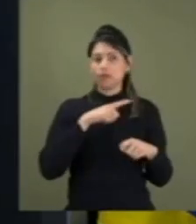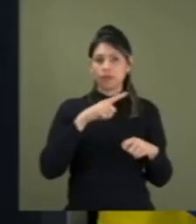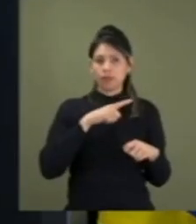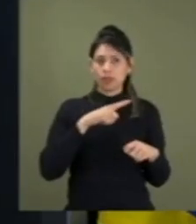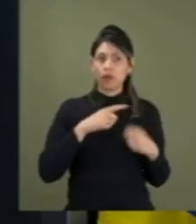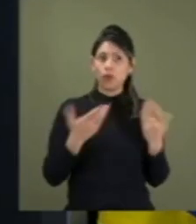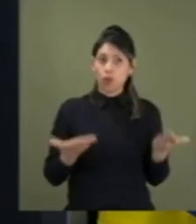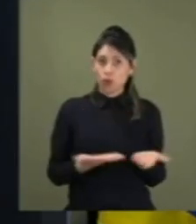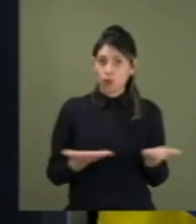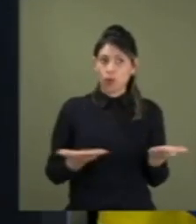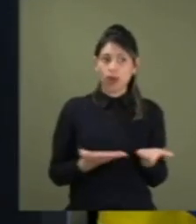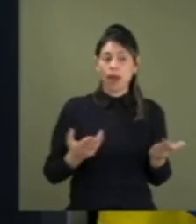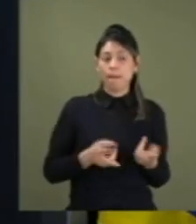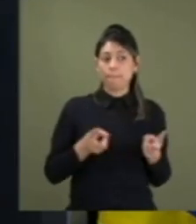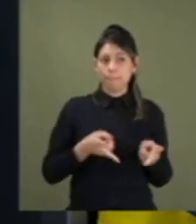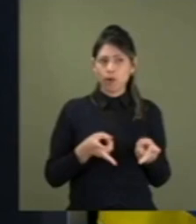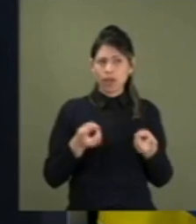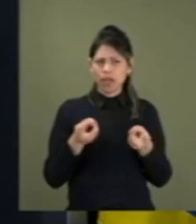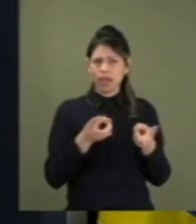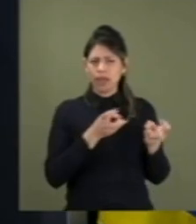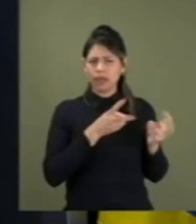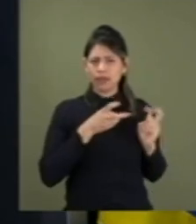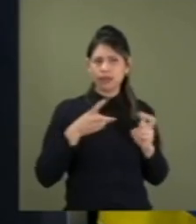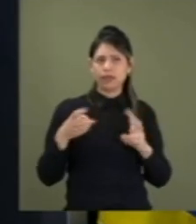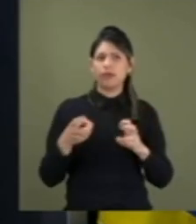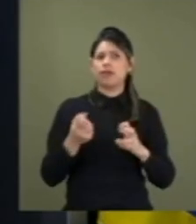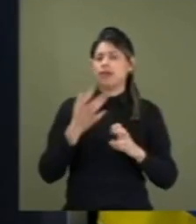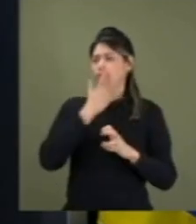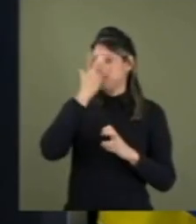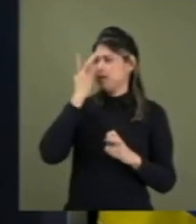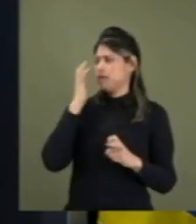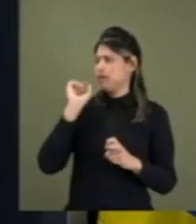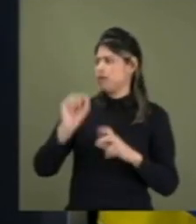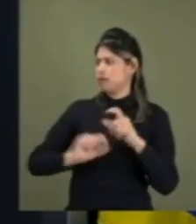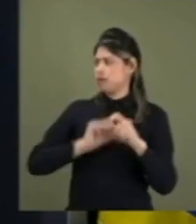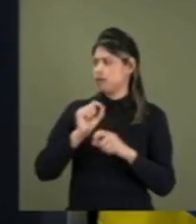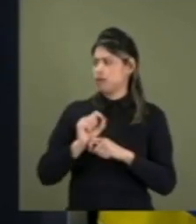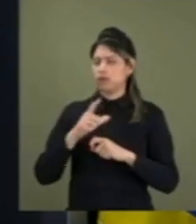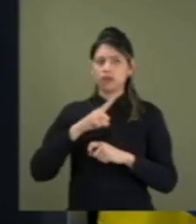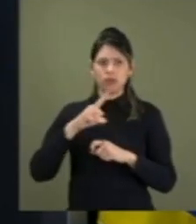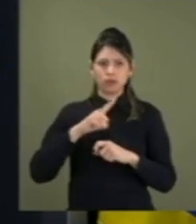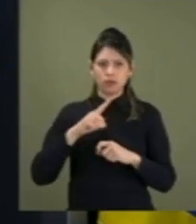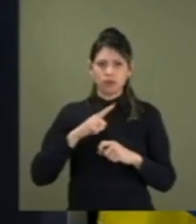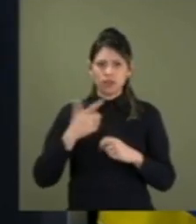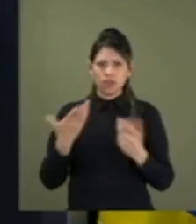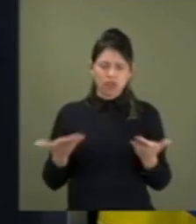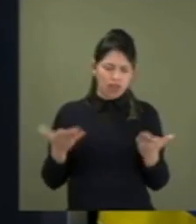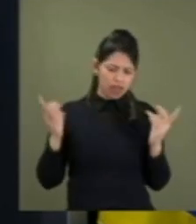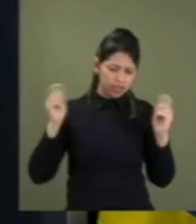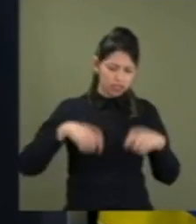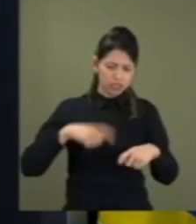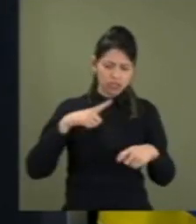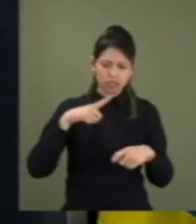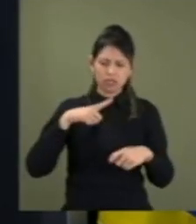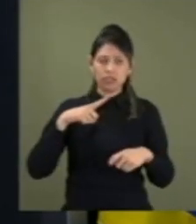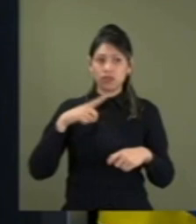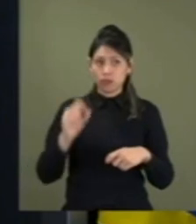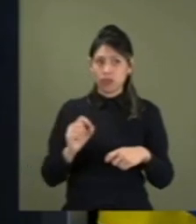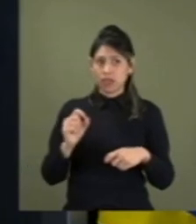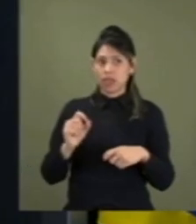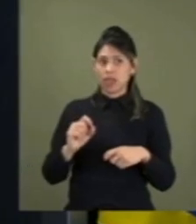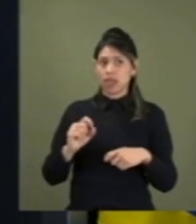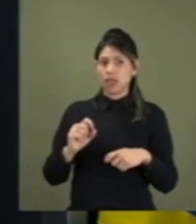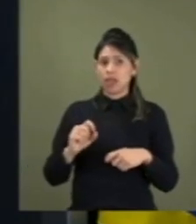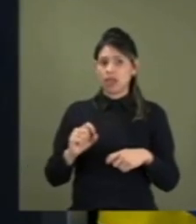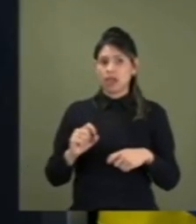gente percebe que empreendedores, e no seu estado tem um, que é o Luciano Hang, estão sendo